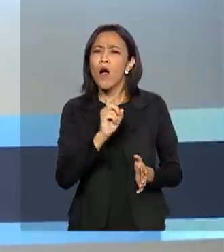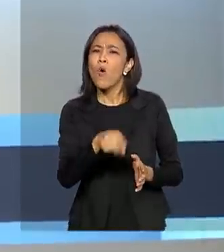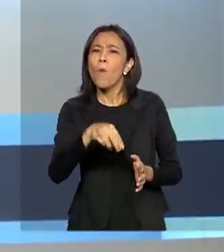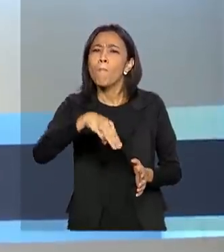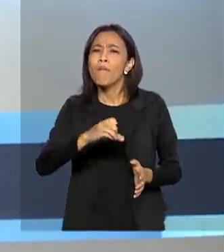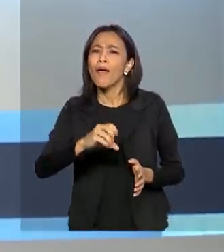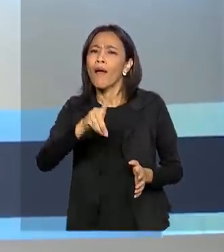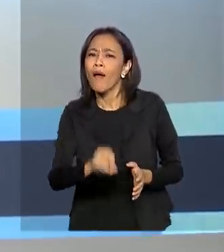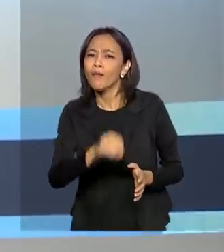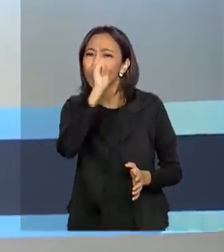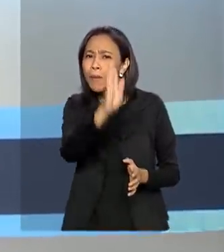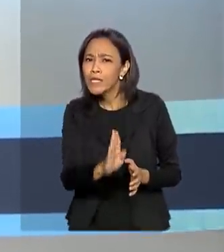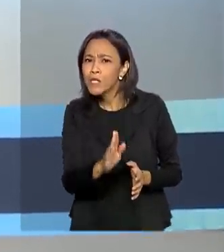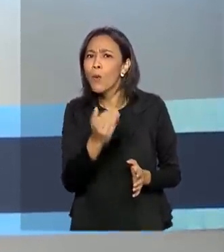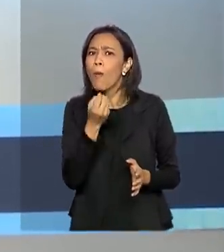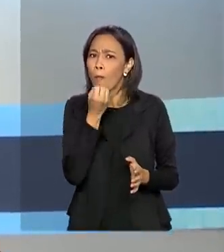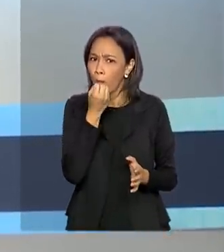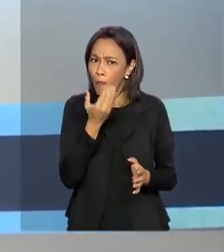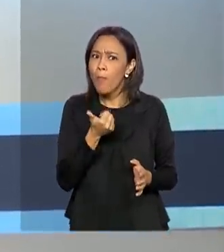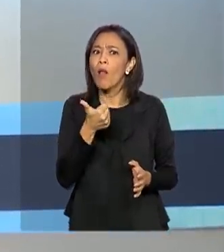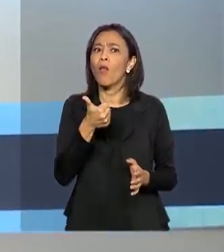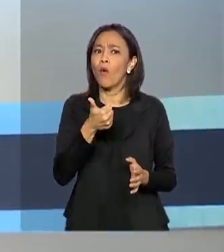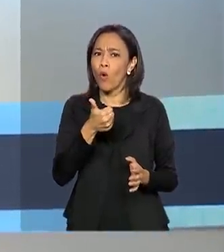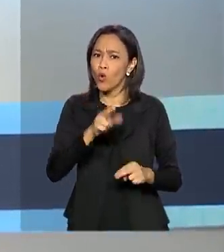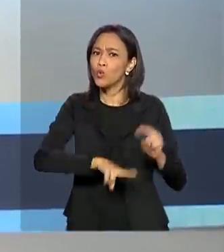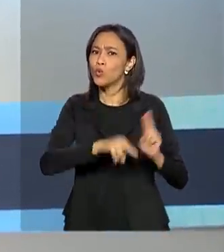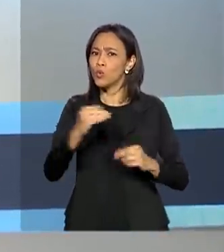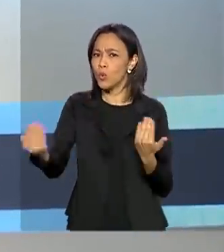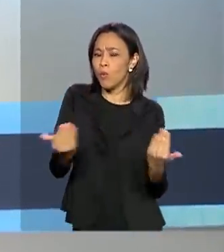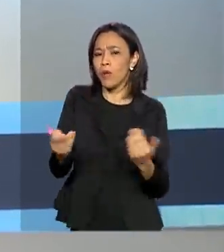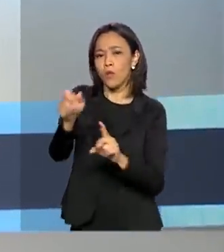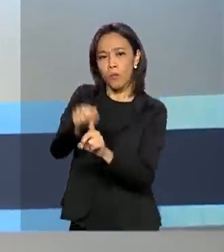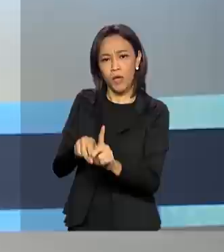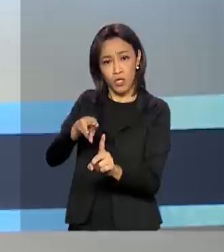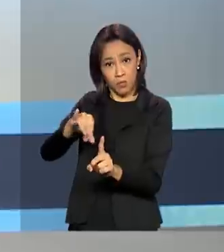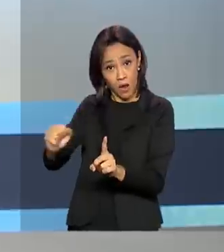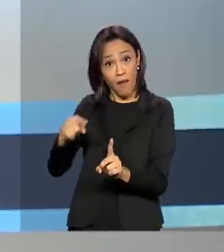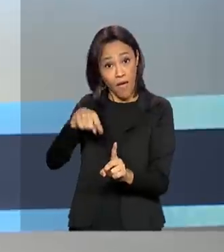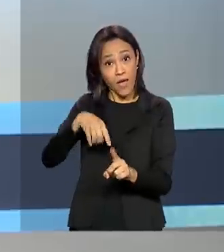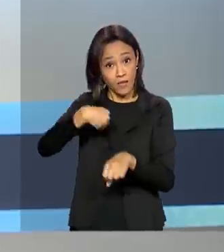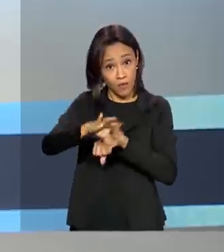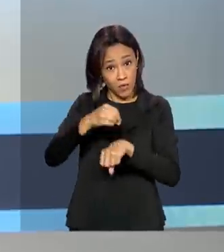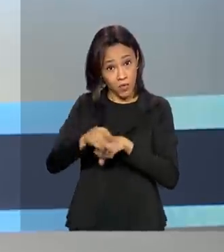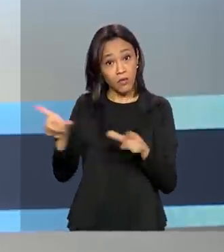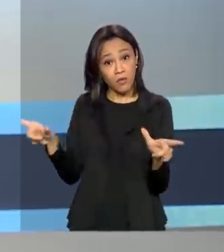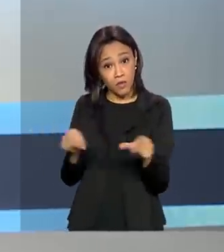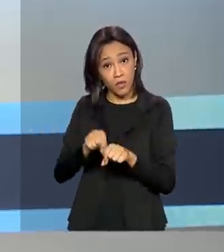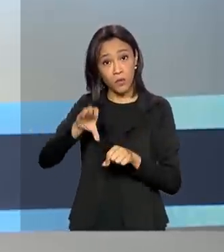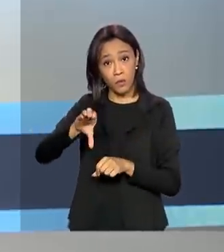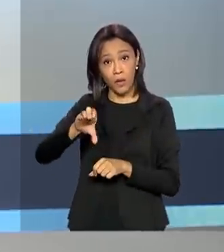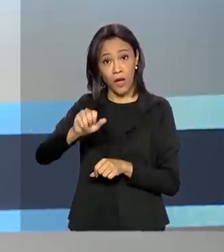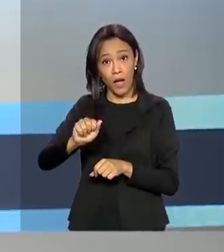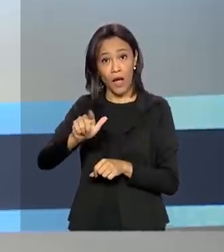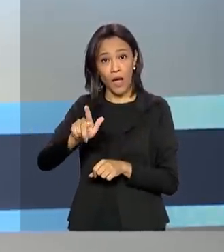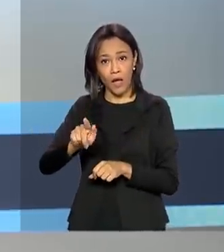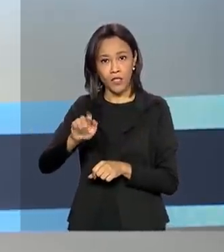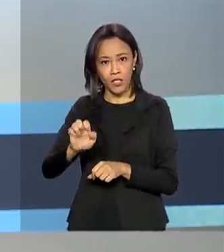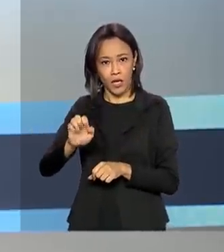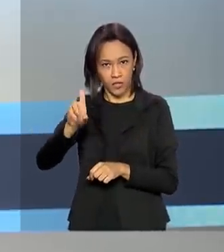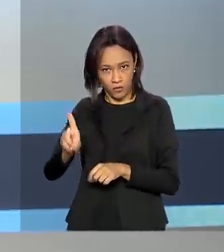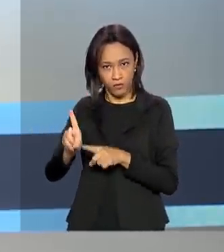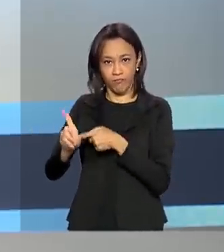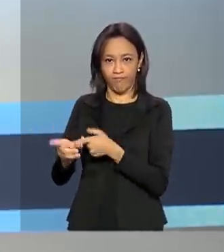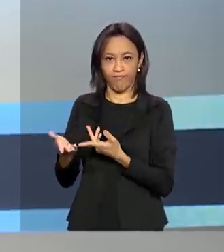apresentou melhora em junho na comparação com maio. Os dados são do CAGED, o Cadastro Geral de Empregados e